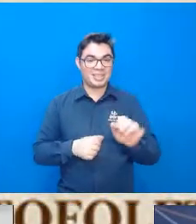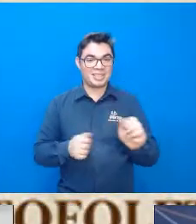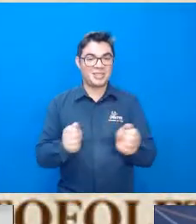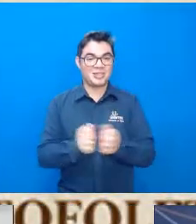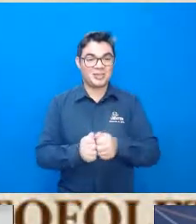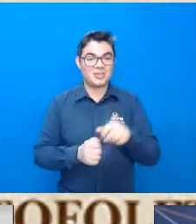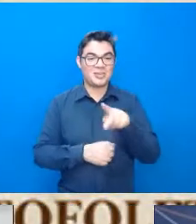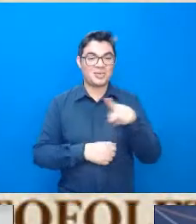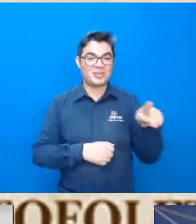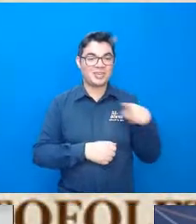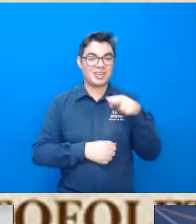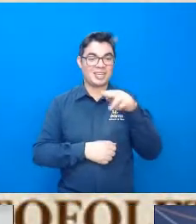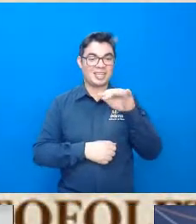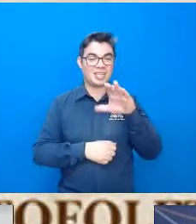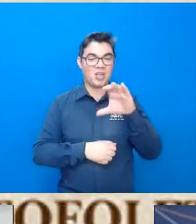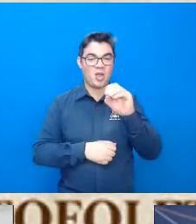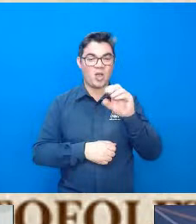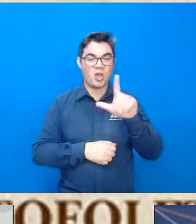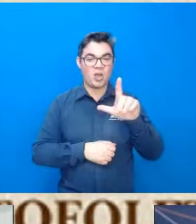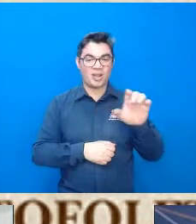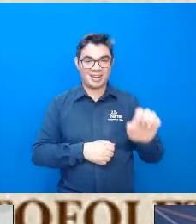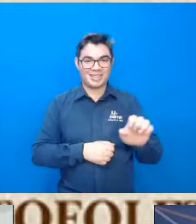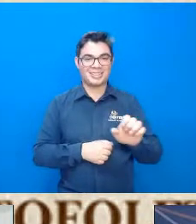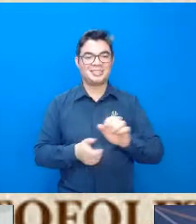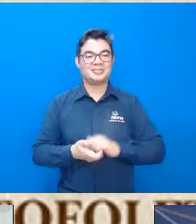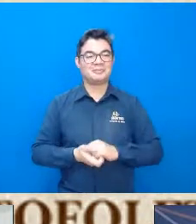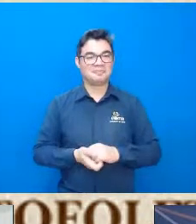professora Nicole vamos lá